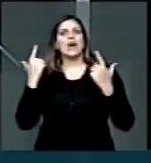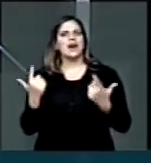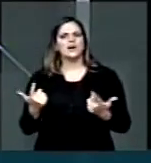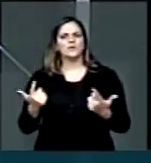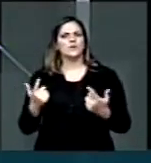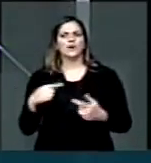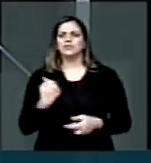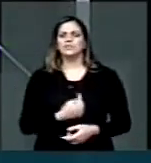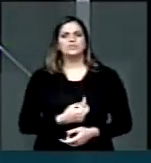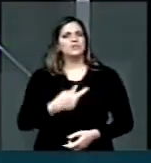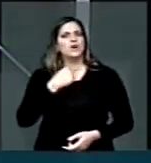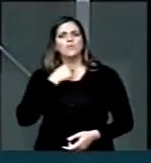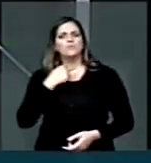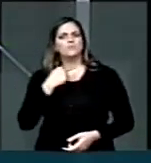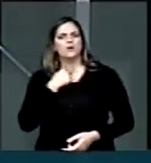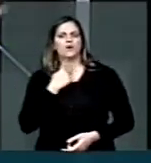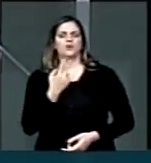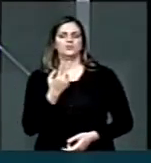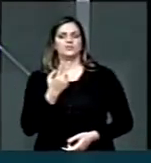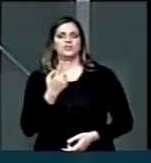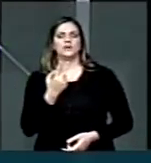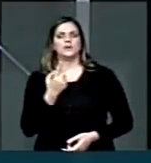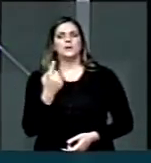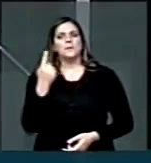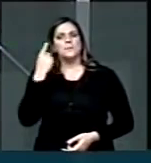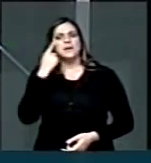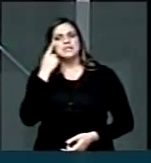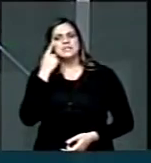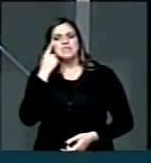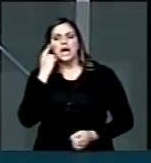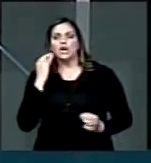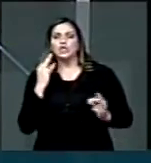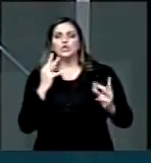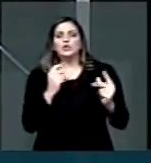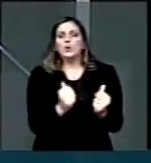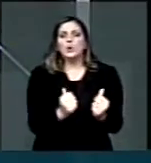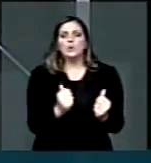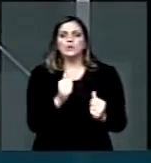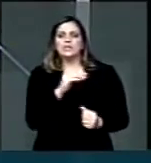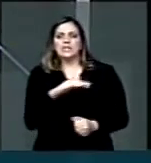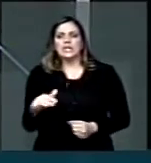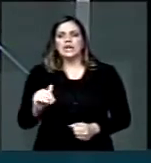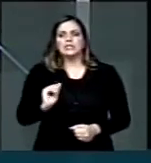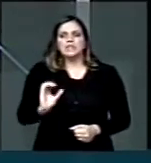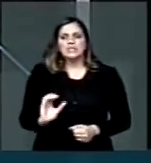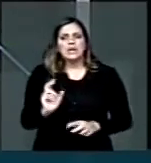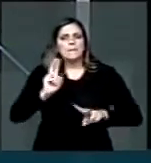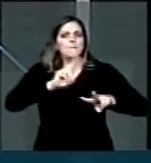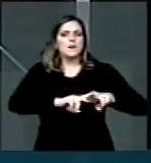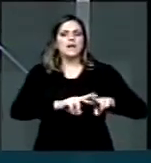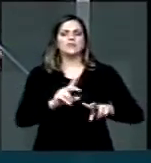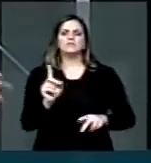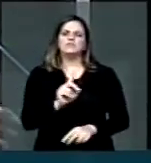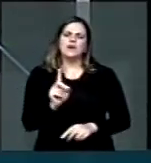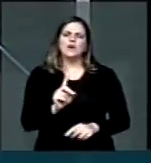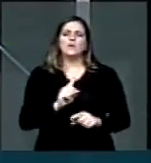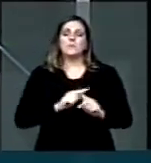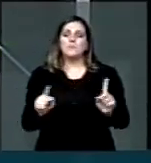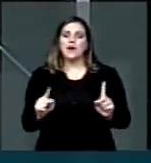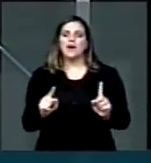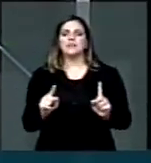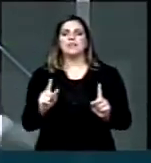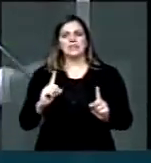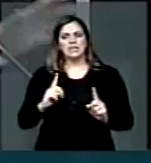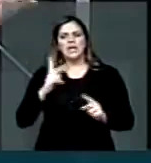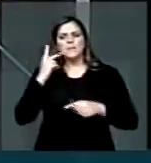pode e nem deve se prender ao encarceramento de menores de 18 anos. Políticas públicas que protejam esses